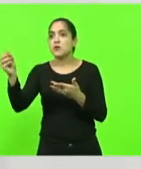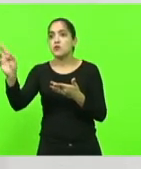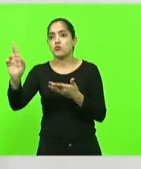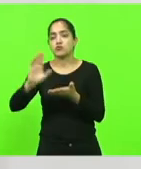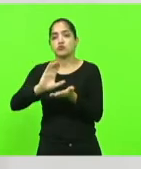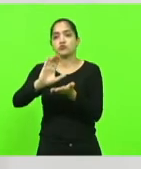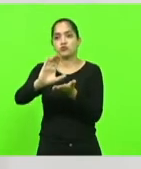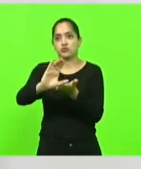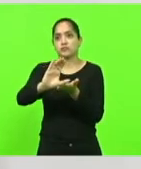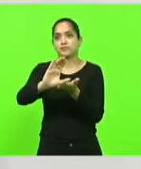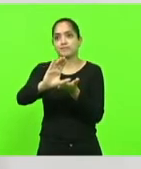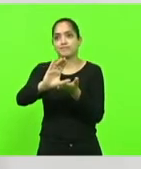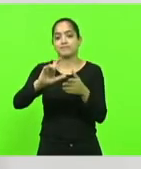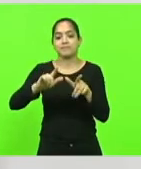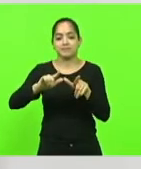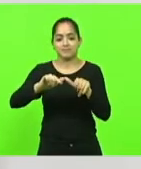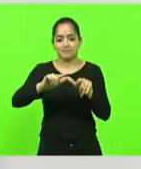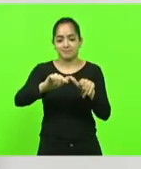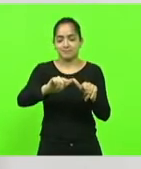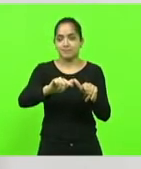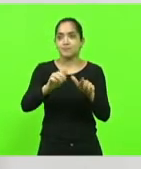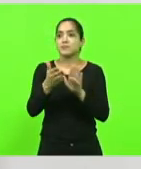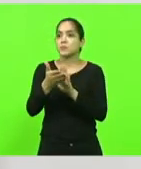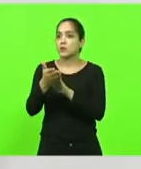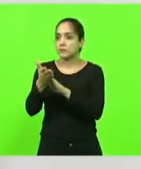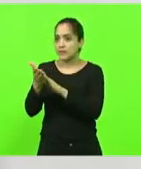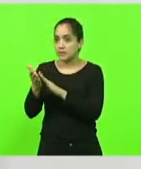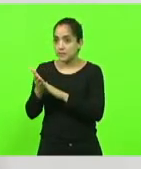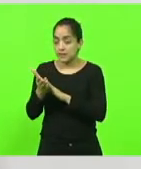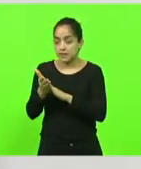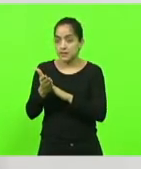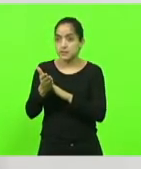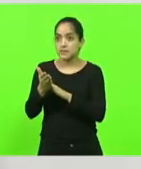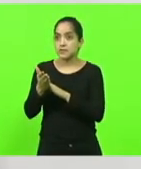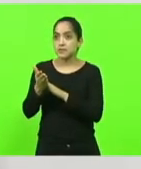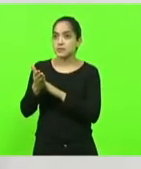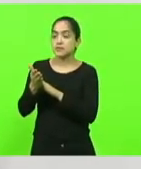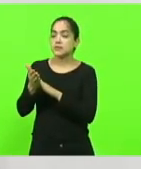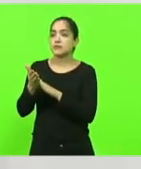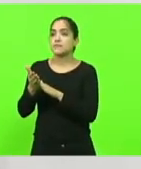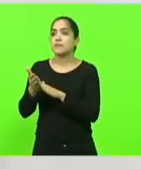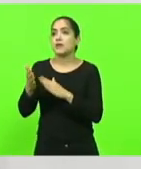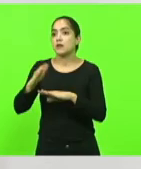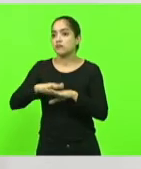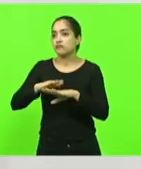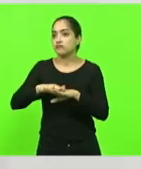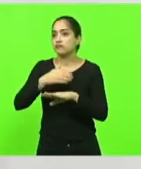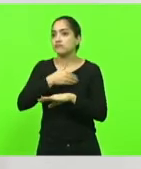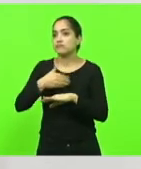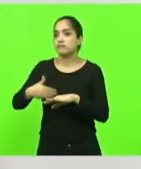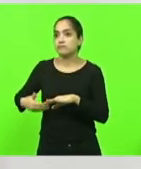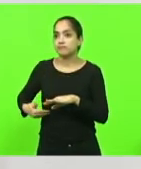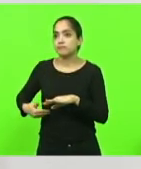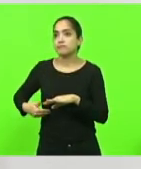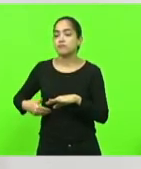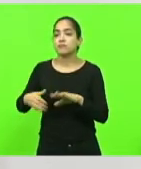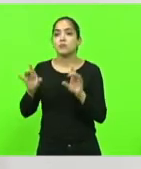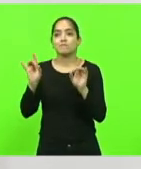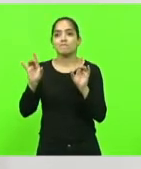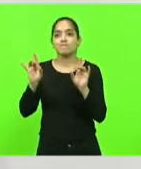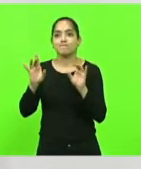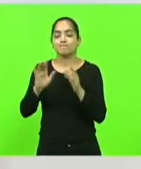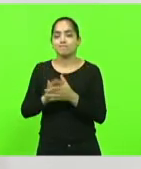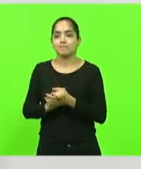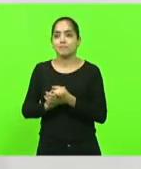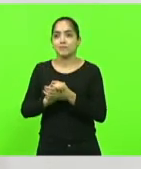para o município de Laguna. Então eu quero louvar essa ação do governo, que foi muito especial, até peguei aqui, lá no